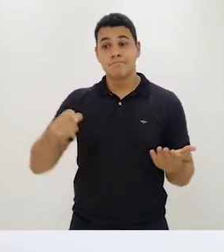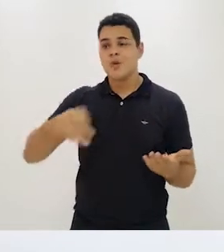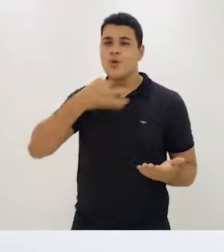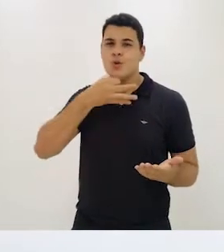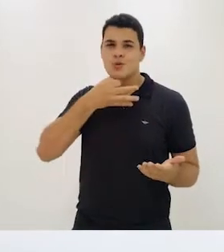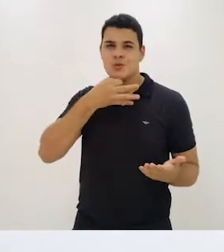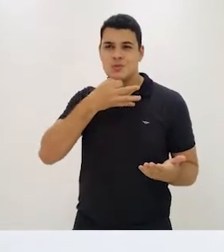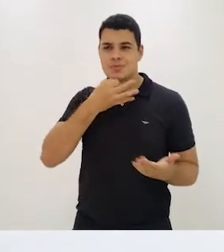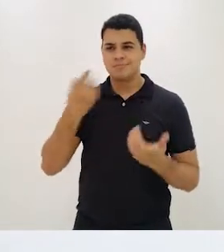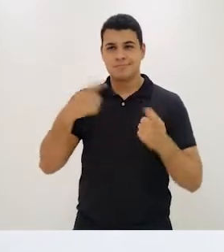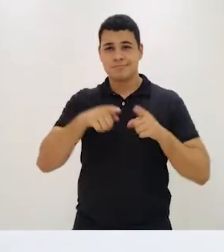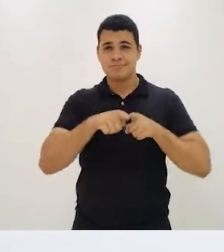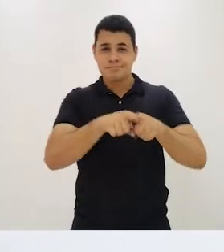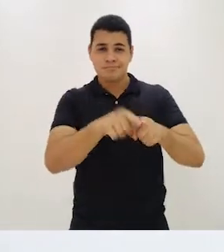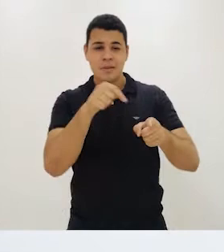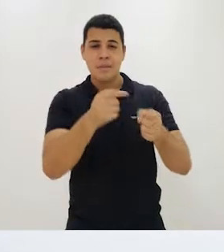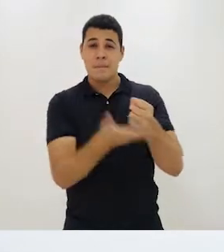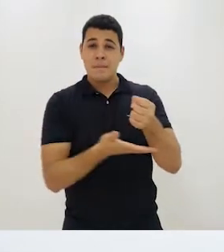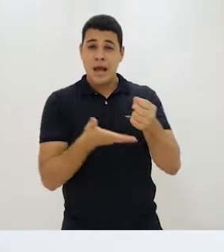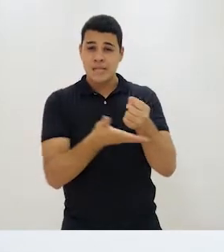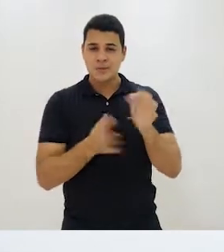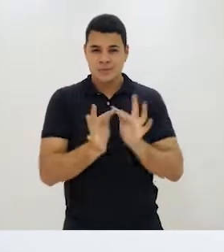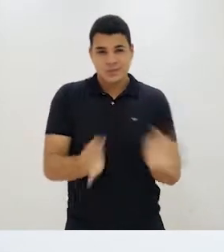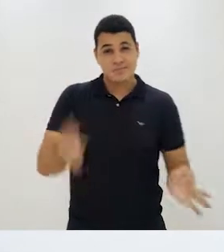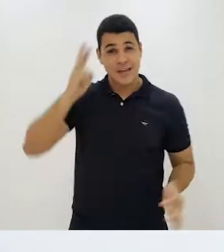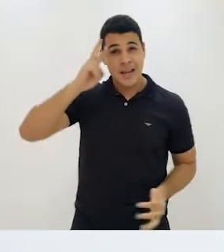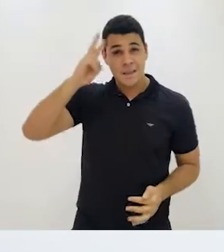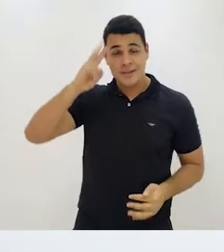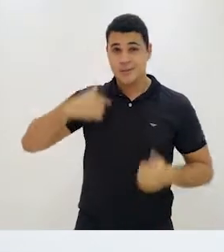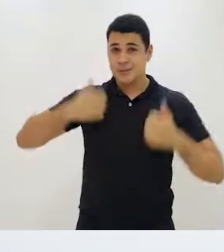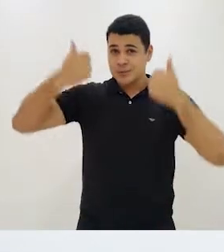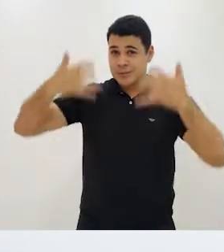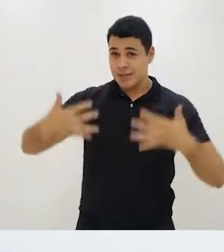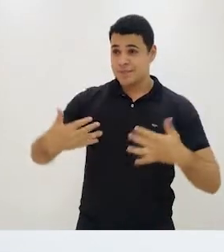naquele acompanhamento básico, aquele padrão.